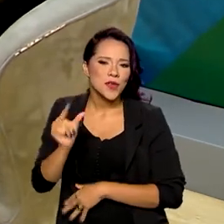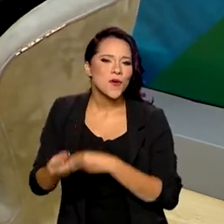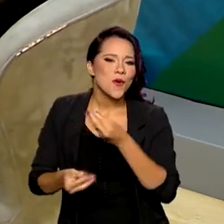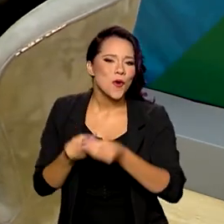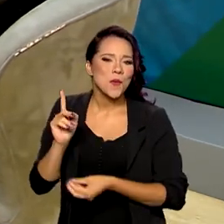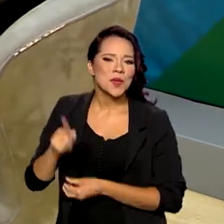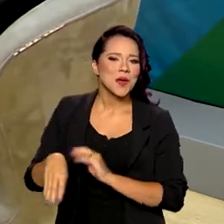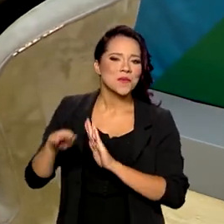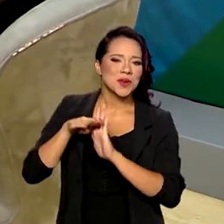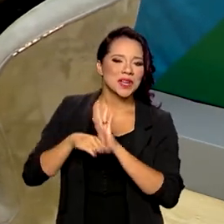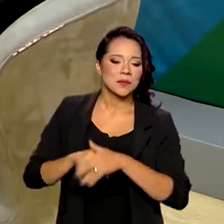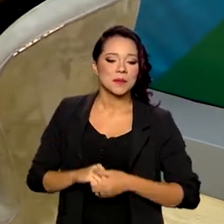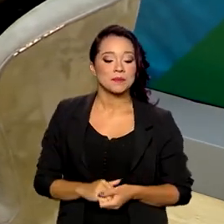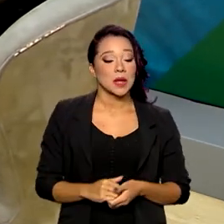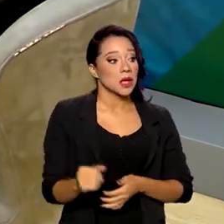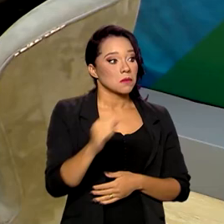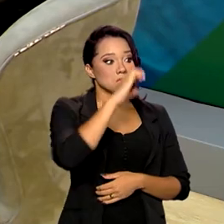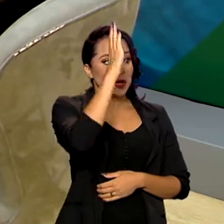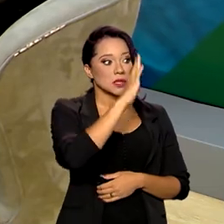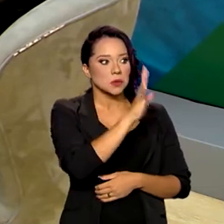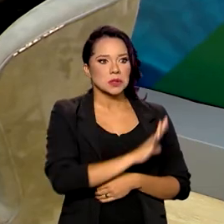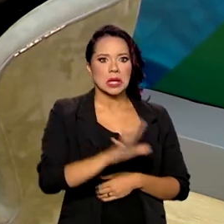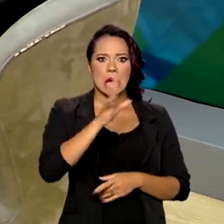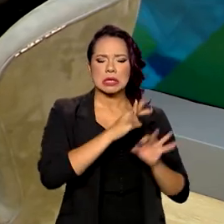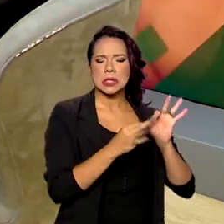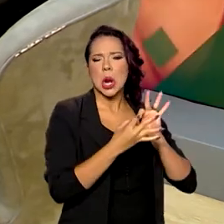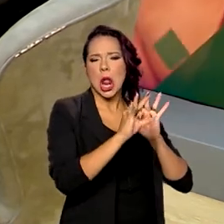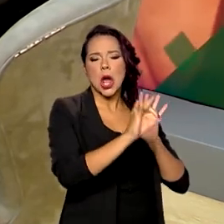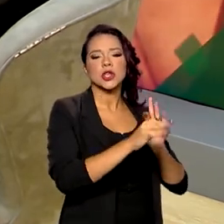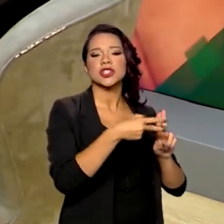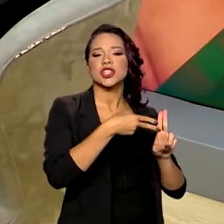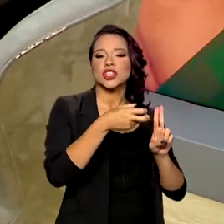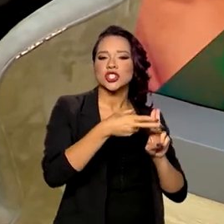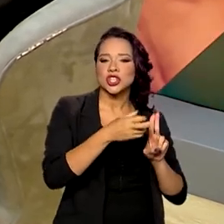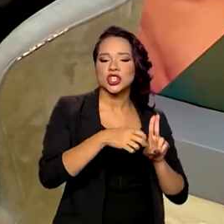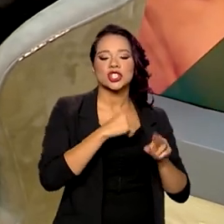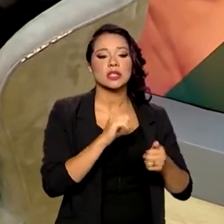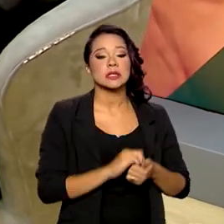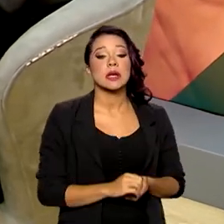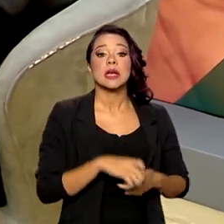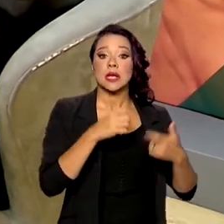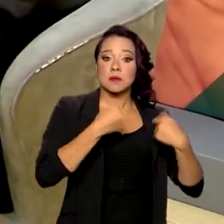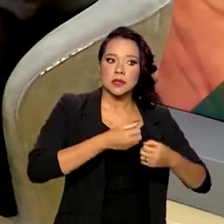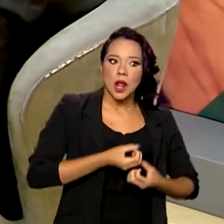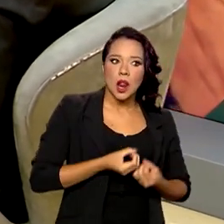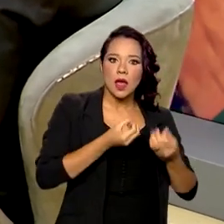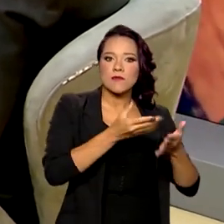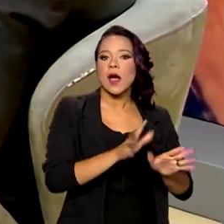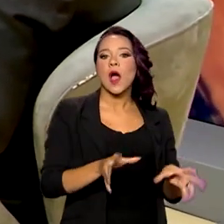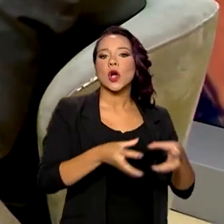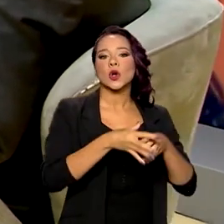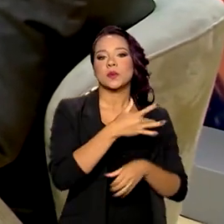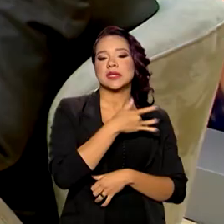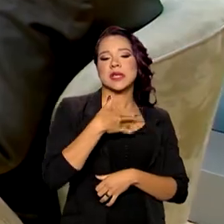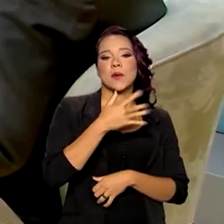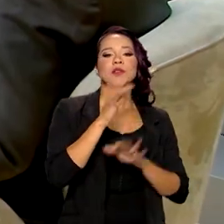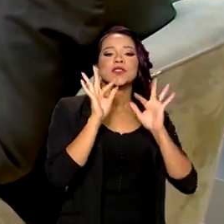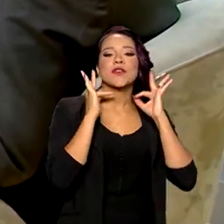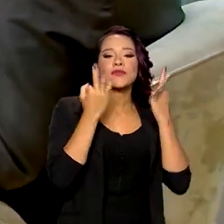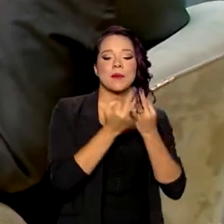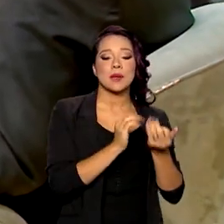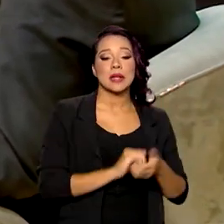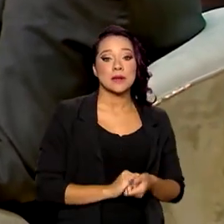a gente desse programa. O Brasil tem muitas áreas remotas, áreas indígenas, e que nós temos que levar as equipes de saúde da família,